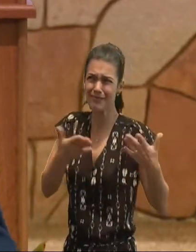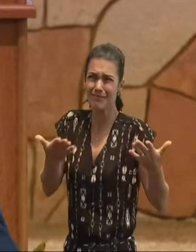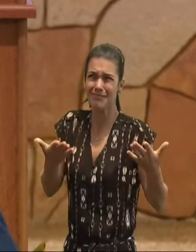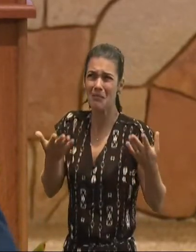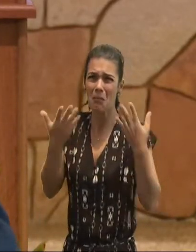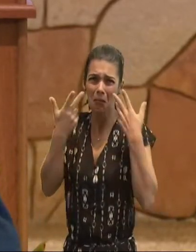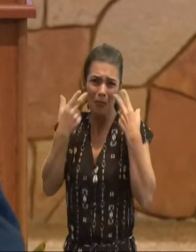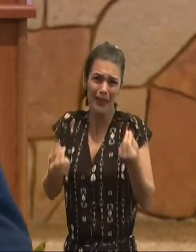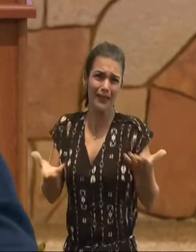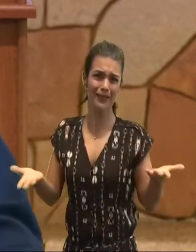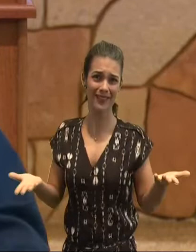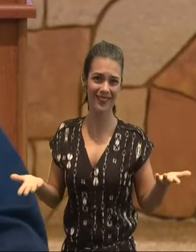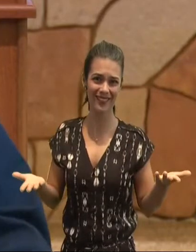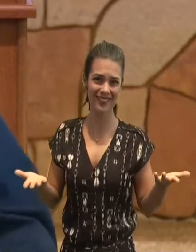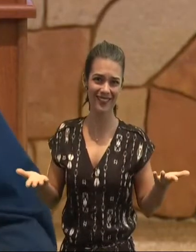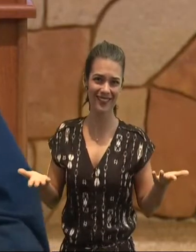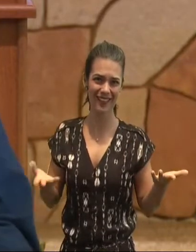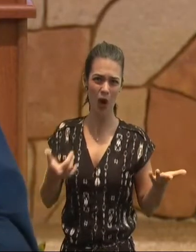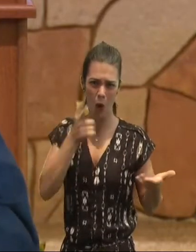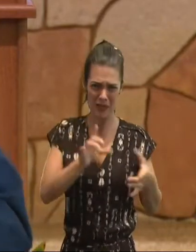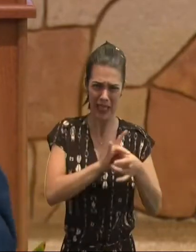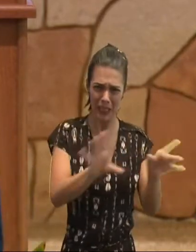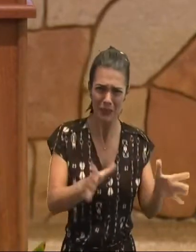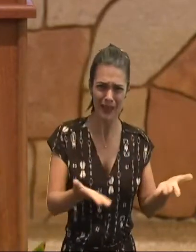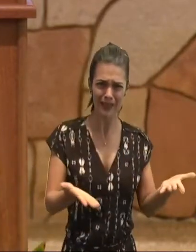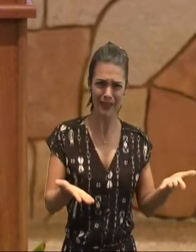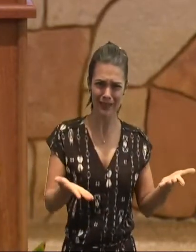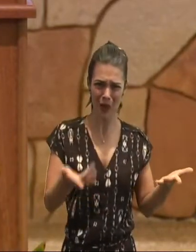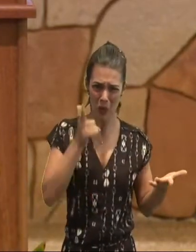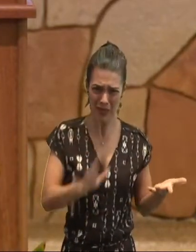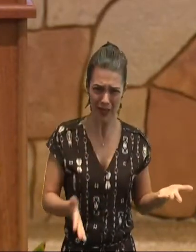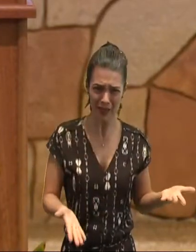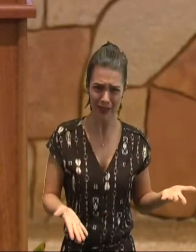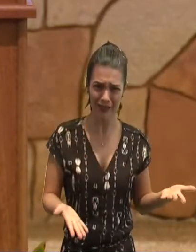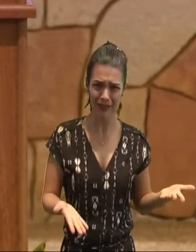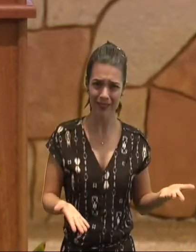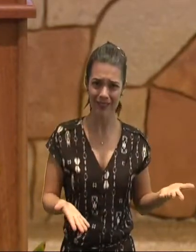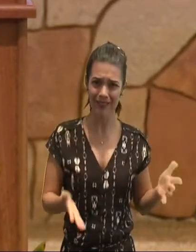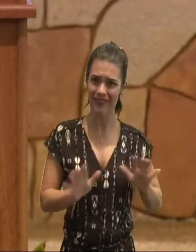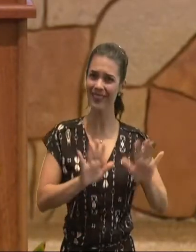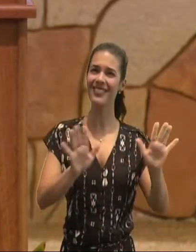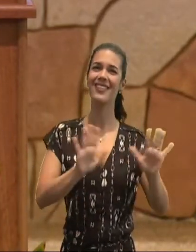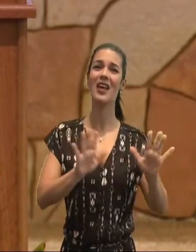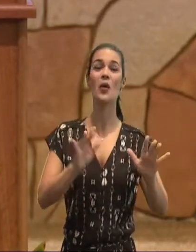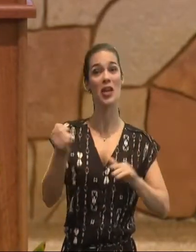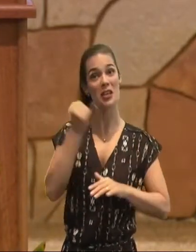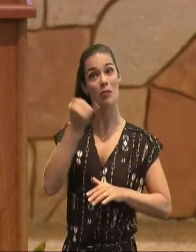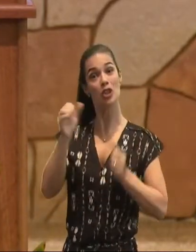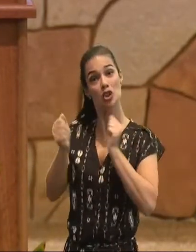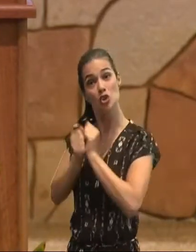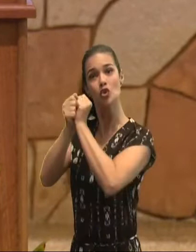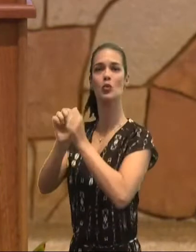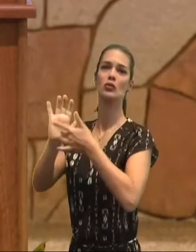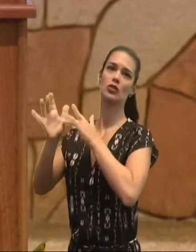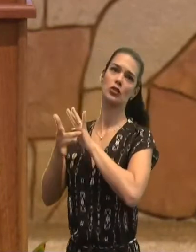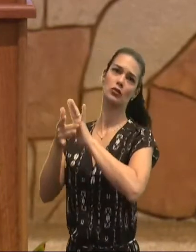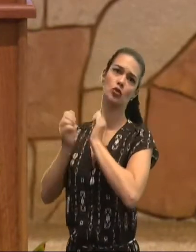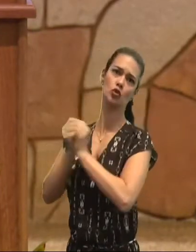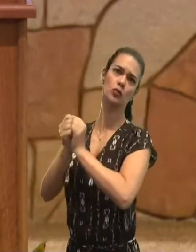de novo, nós, seremos, escravizados, se abandonarmos, a Jesus, esses cristãos, estavam,